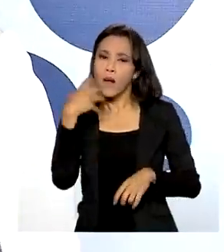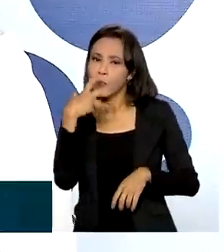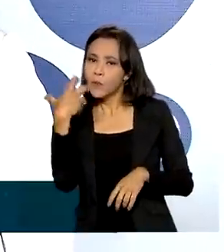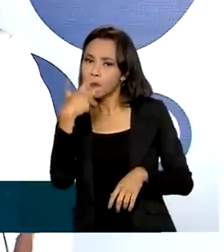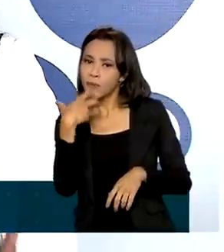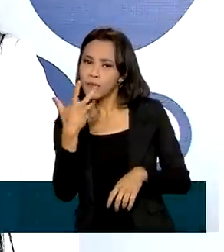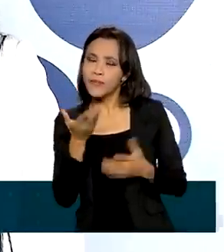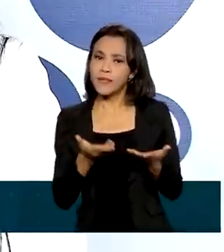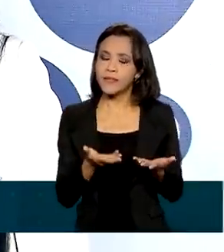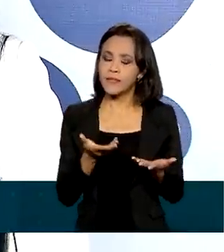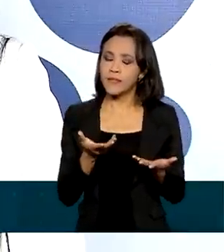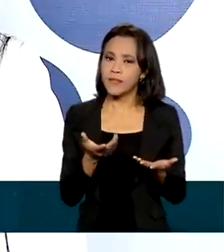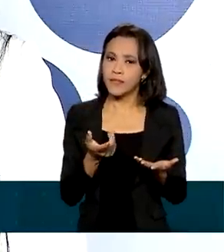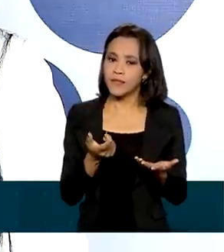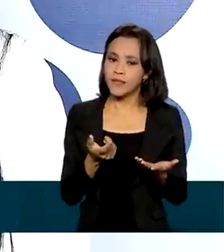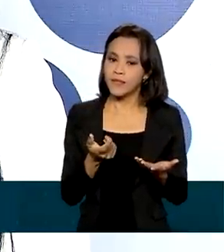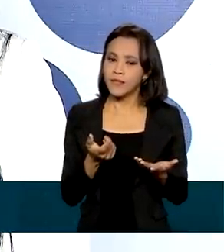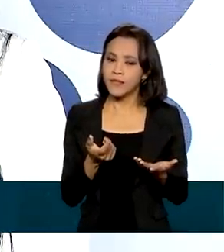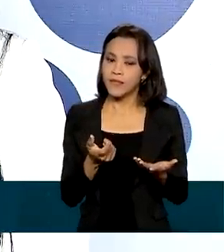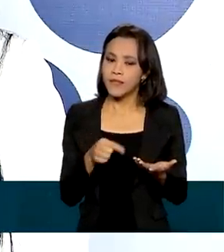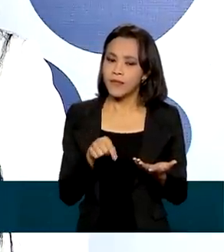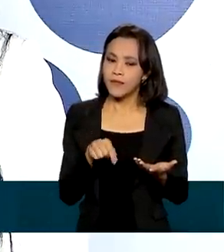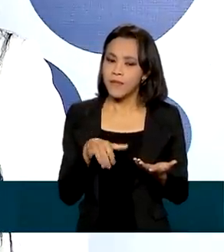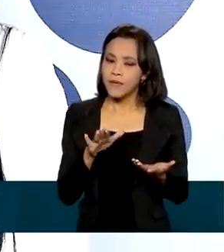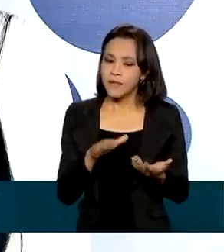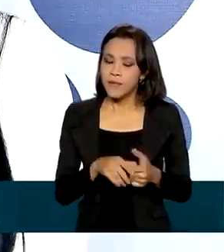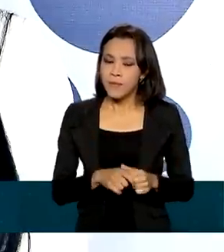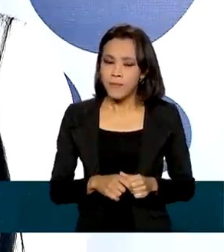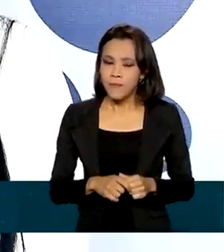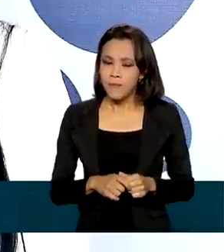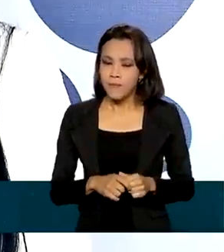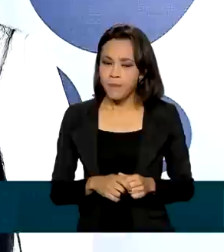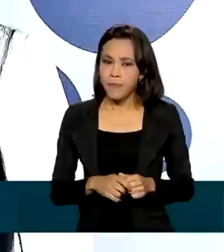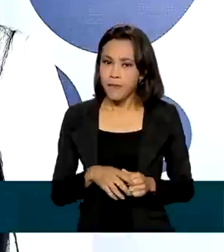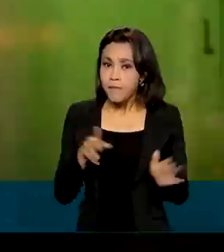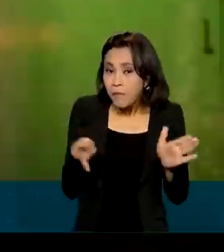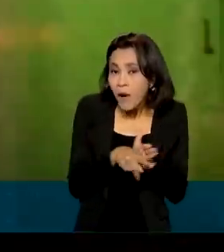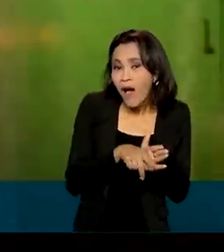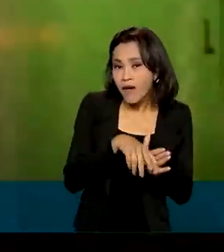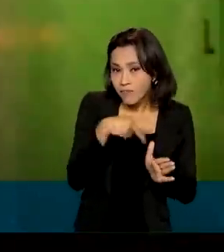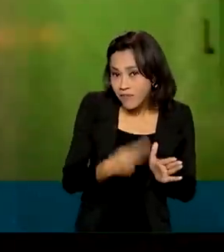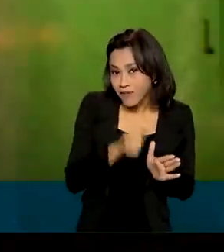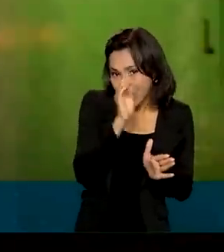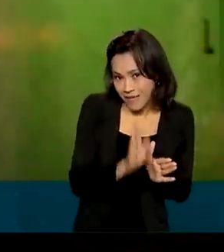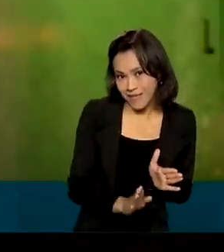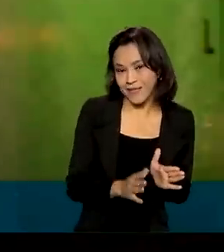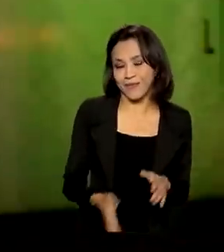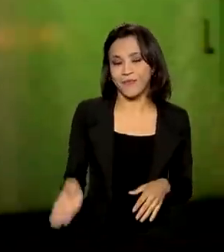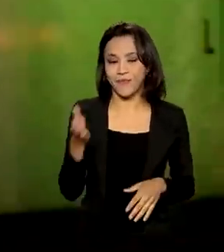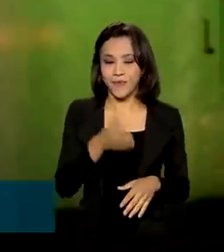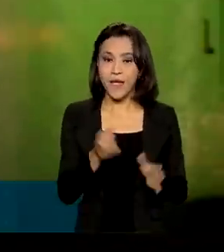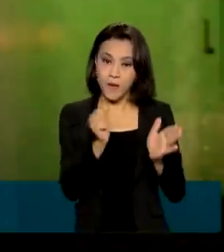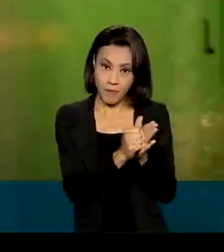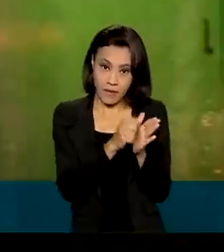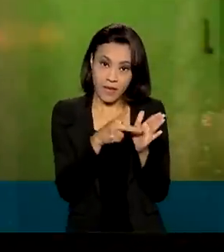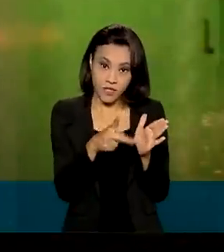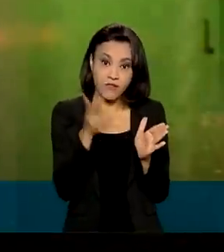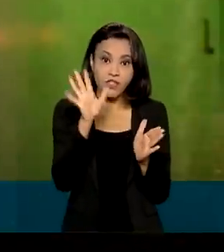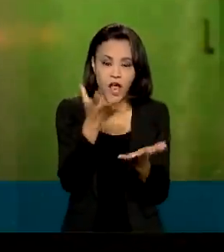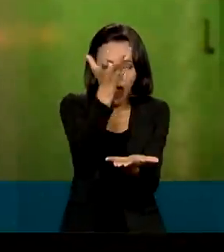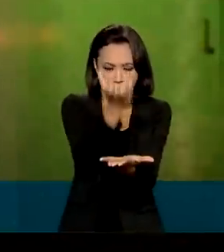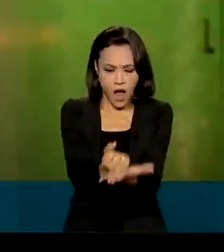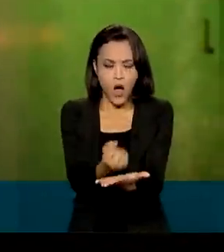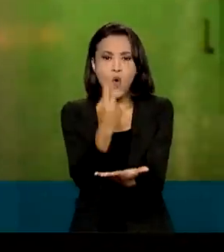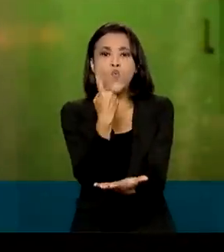diferente? Alguma coisa mais brasileira mesmo. O Grafogame já foi baixado por mais de um